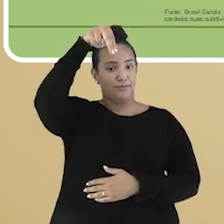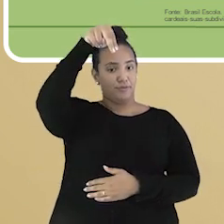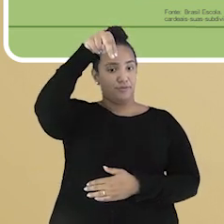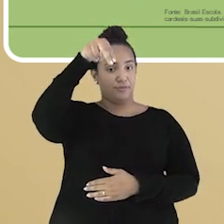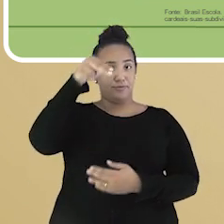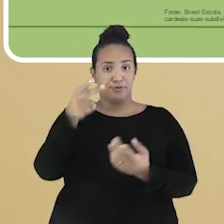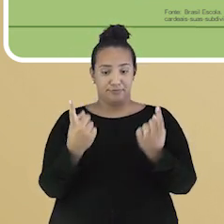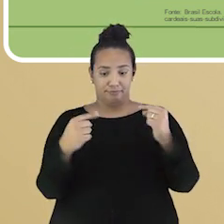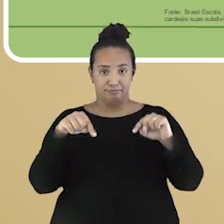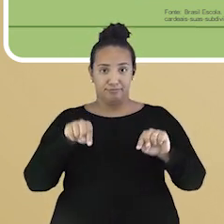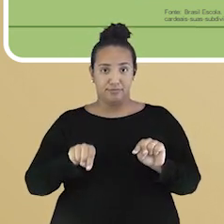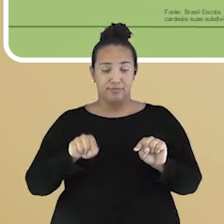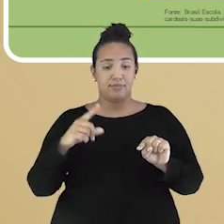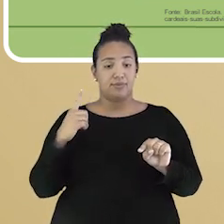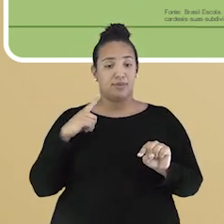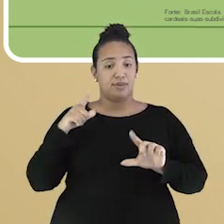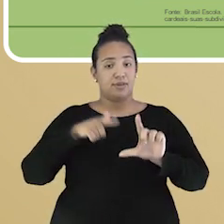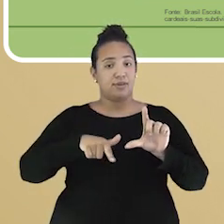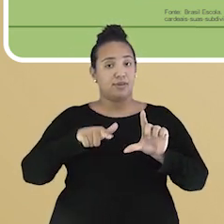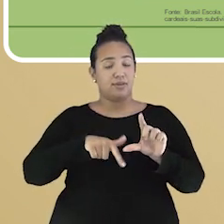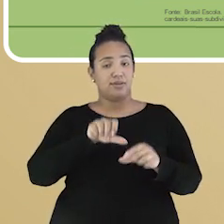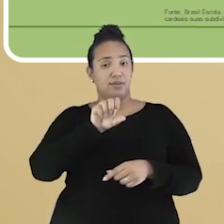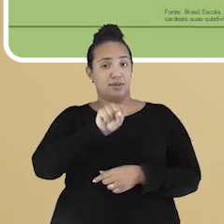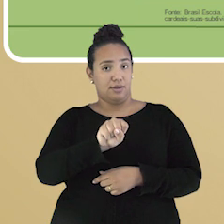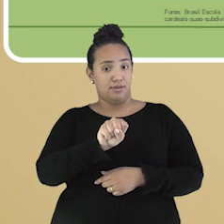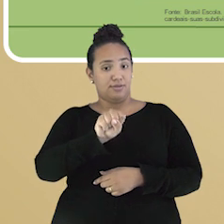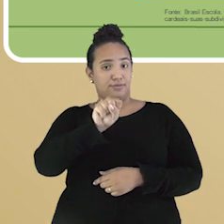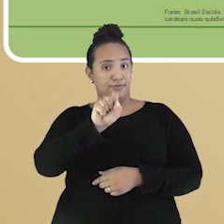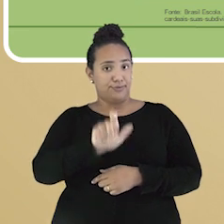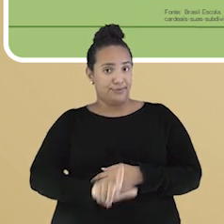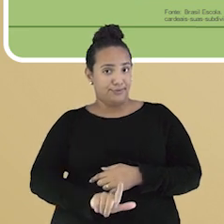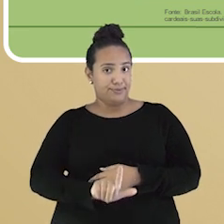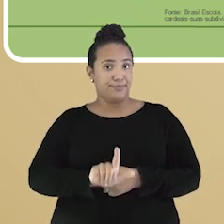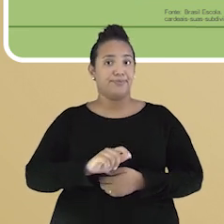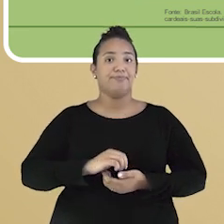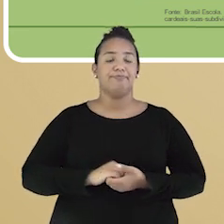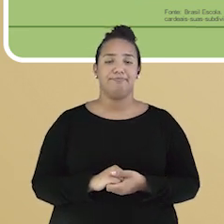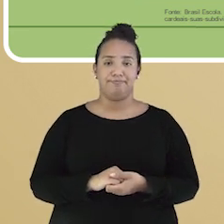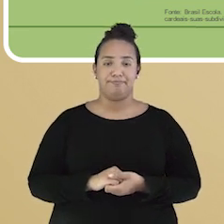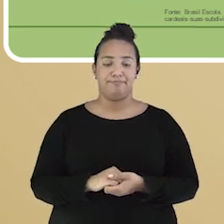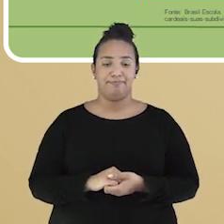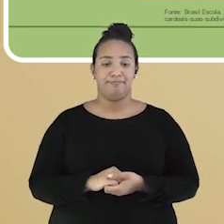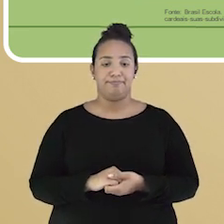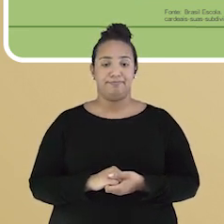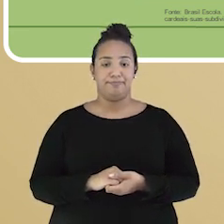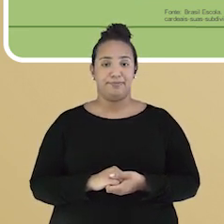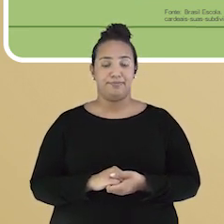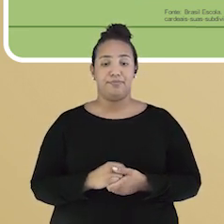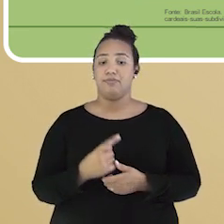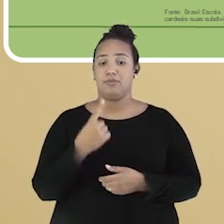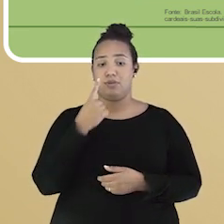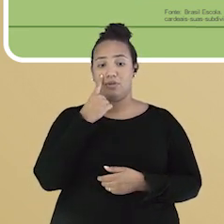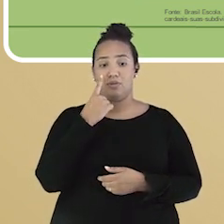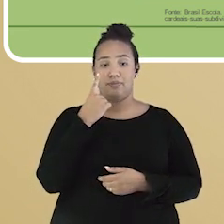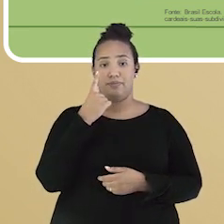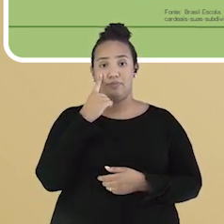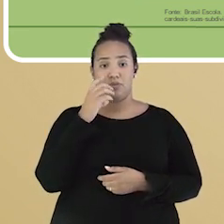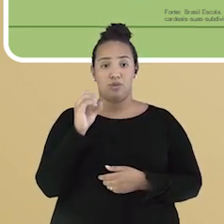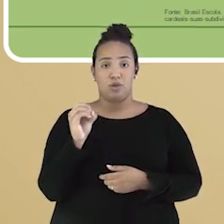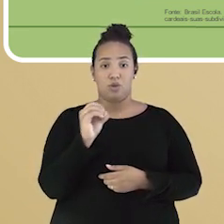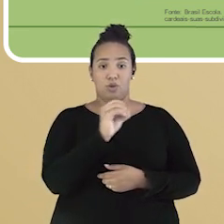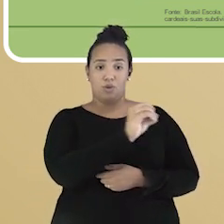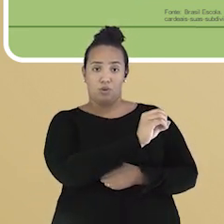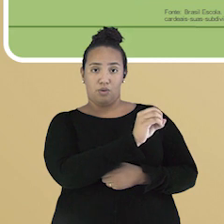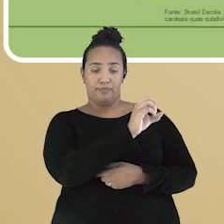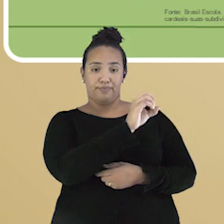Depois, na parte de baixo, nós podemos ver a letra S, de sul. Ao lado esquerdo, nós temos a letra